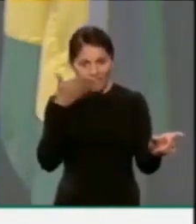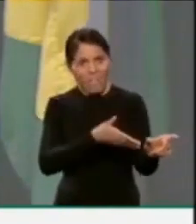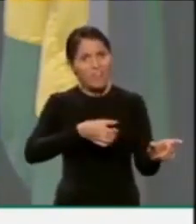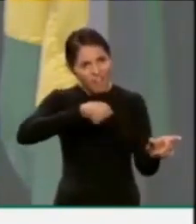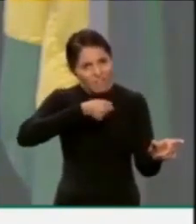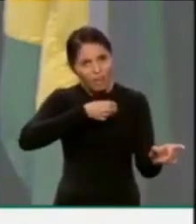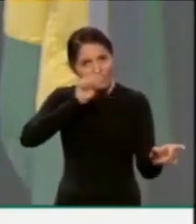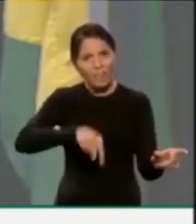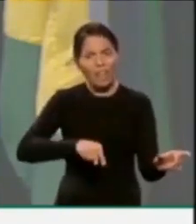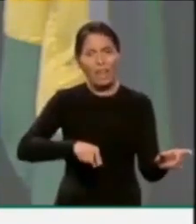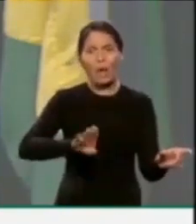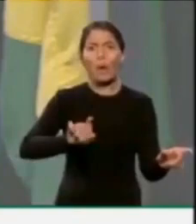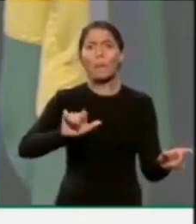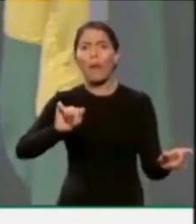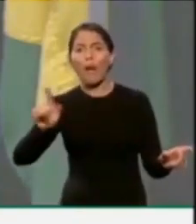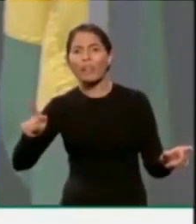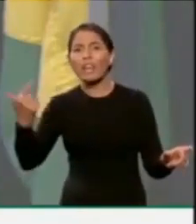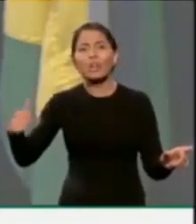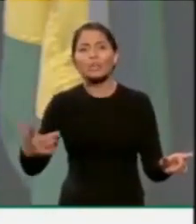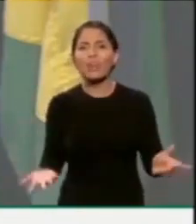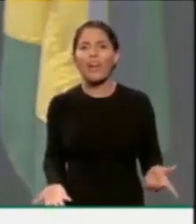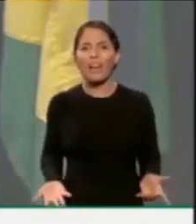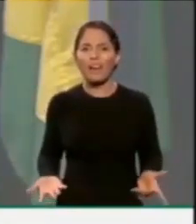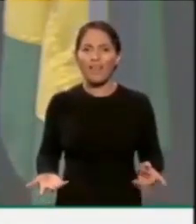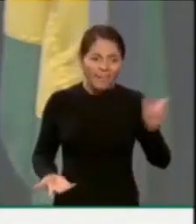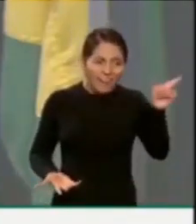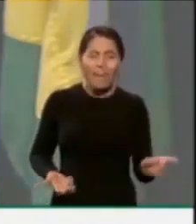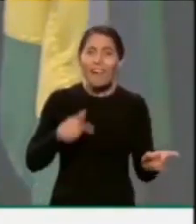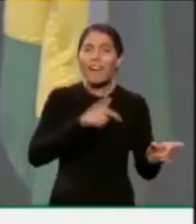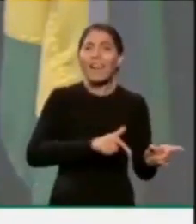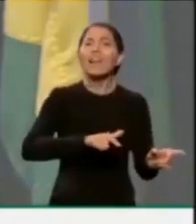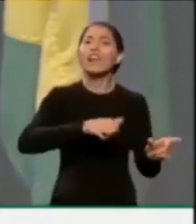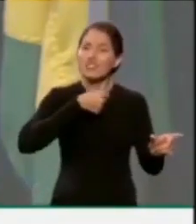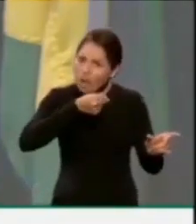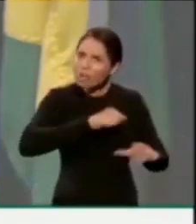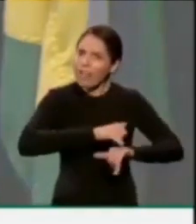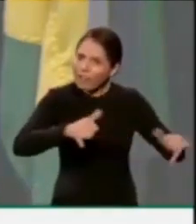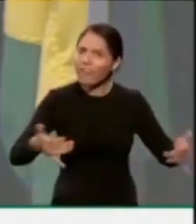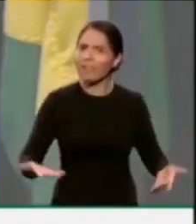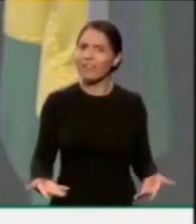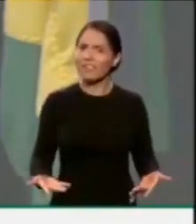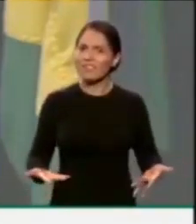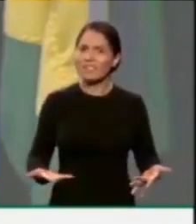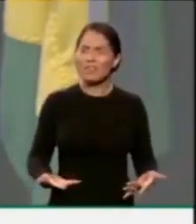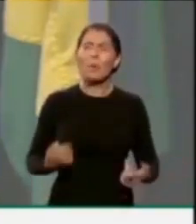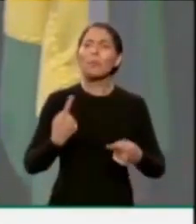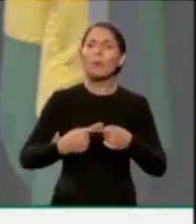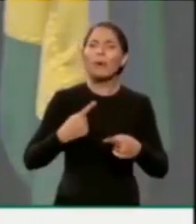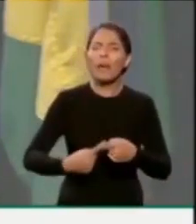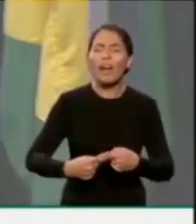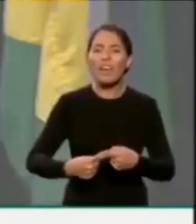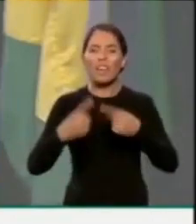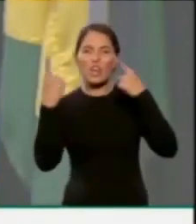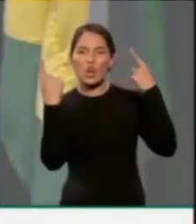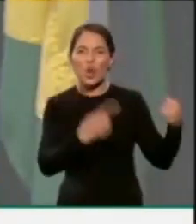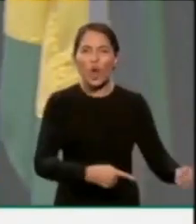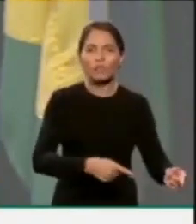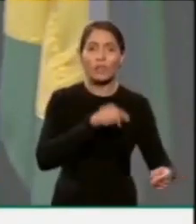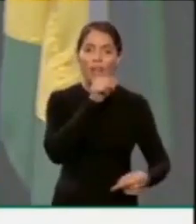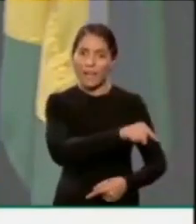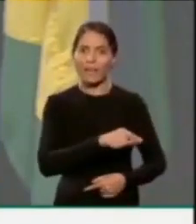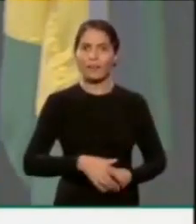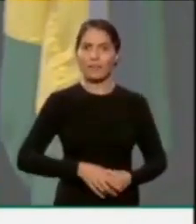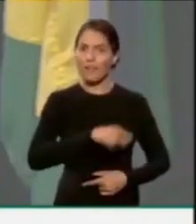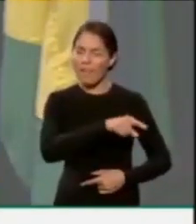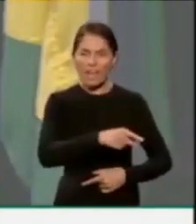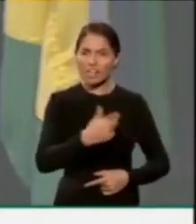jornalista, blogueiro sem blog. E isso para poder justificar todas essas arbitrariedades contra a liberdade